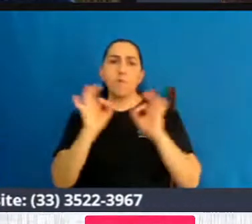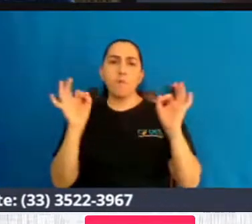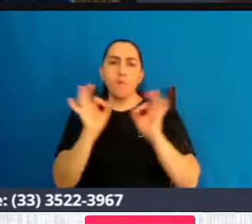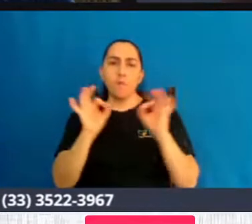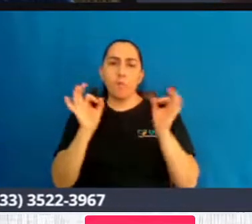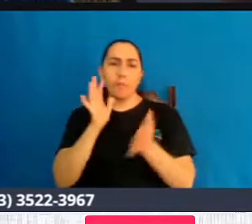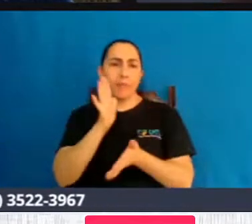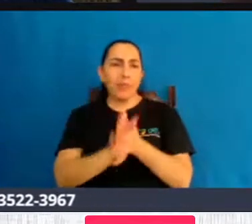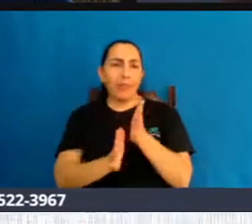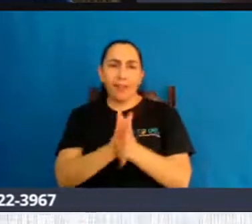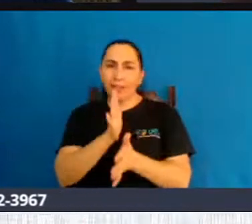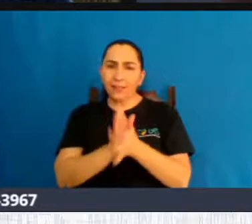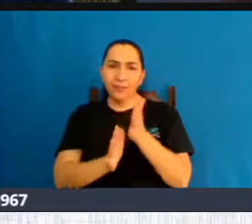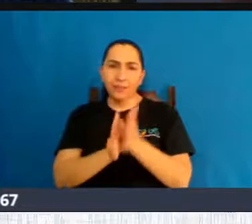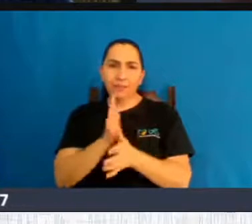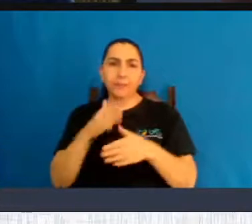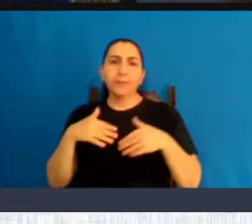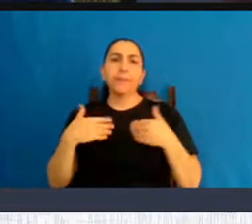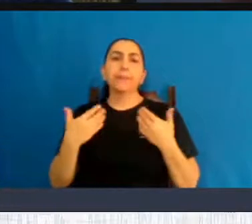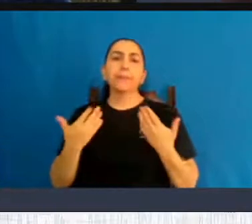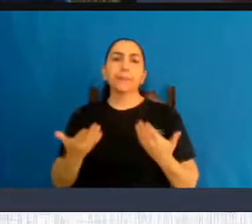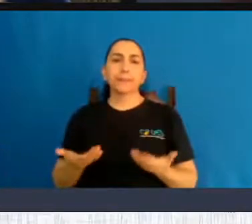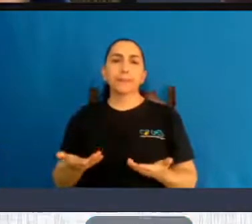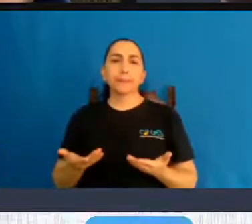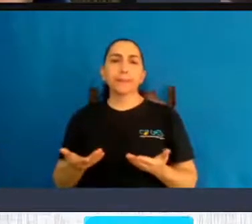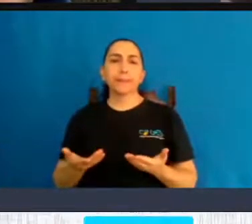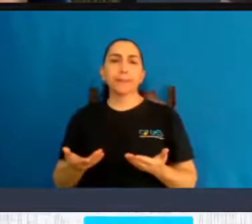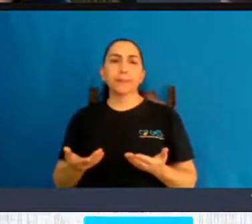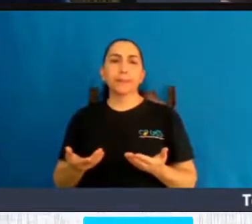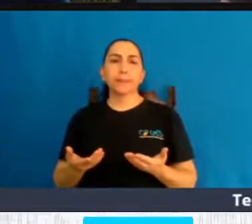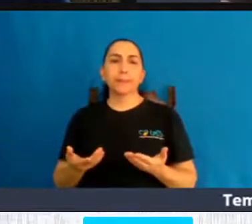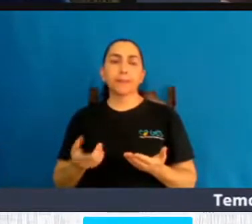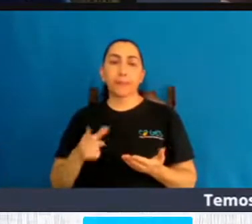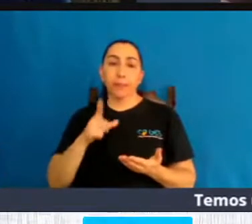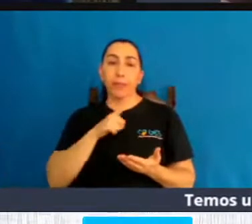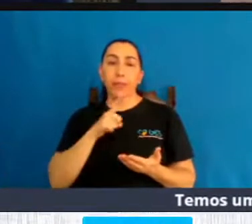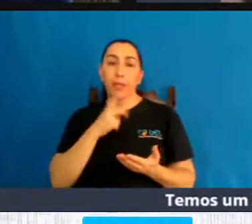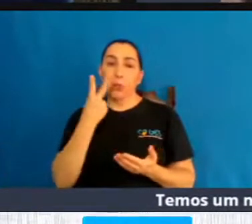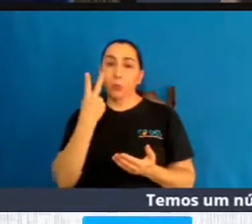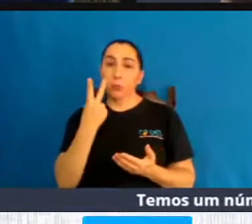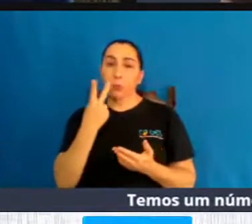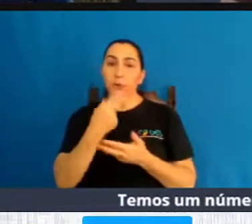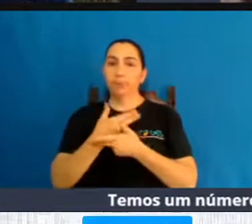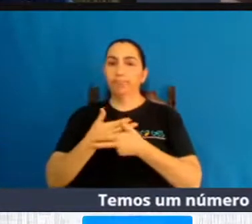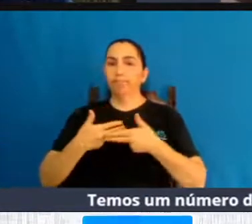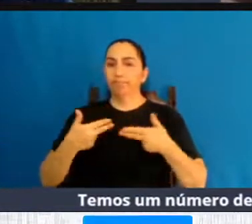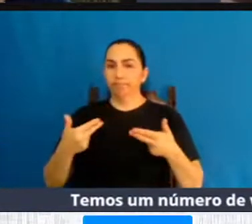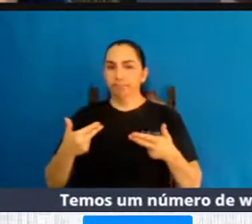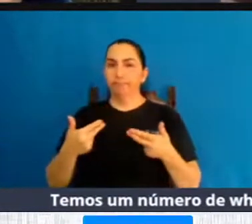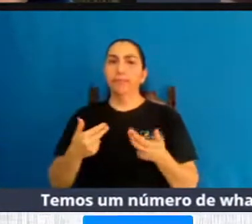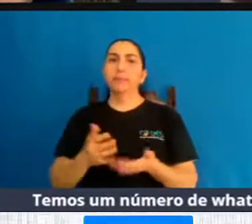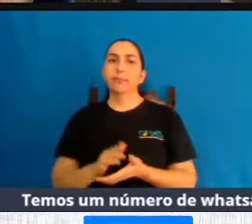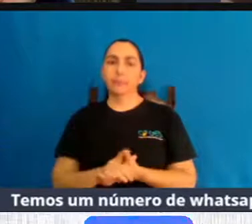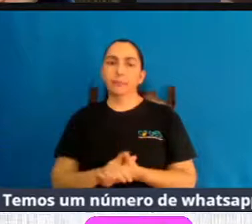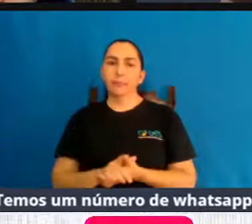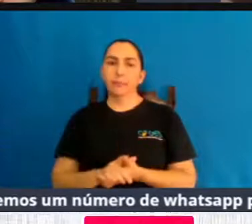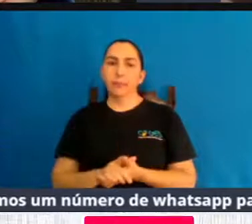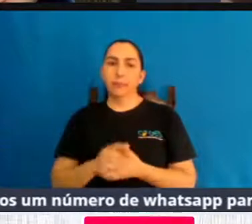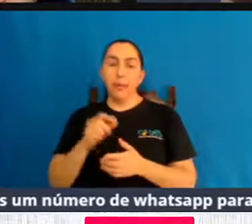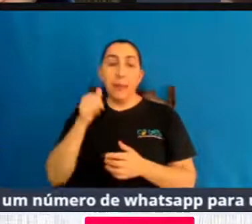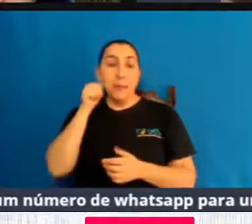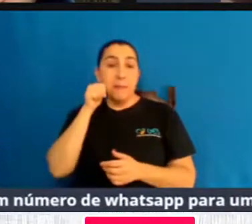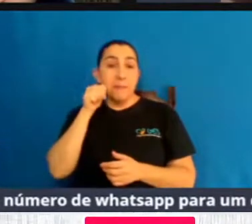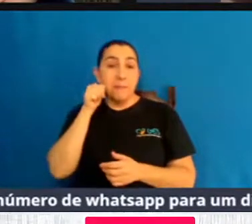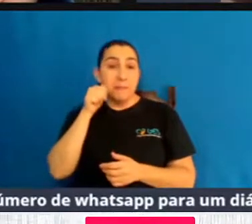por qualquer de seus atos, e ela, nós temos duas situações. Se havia risco de morte